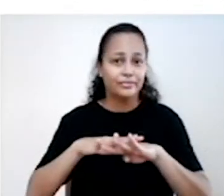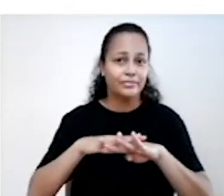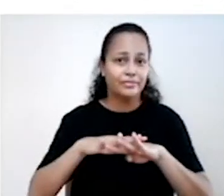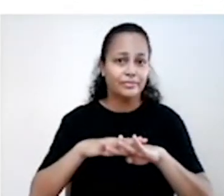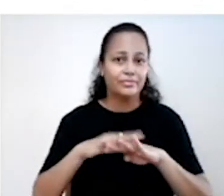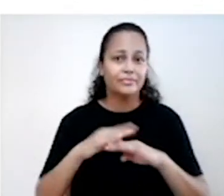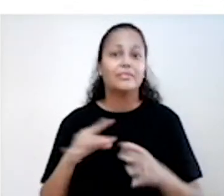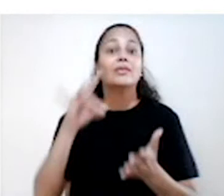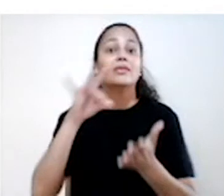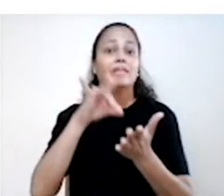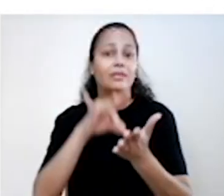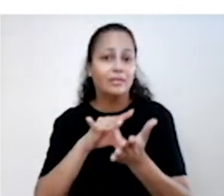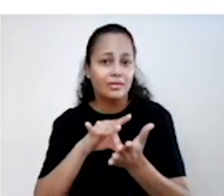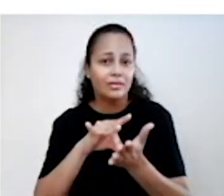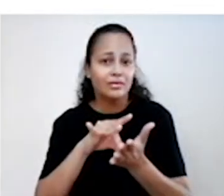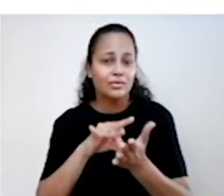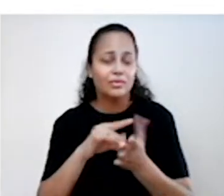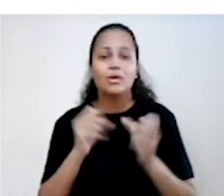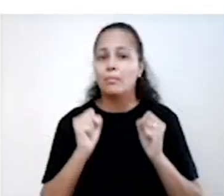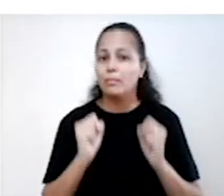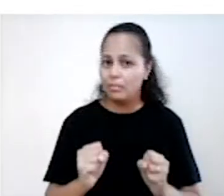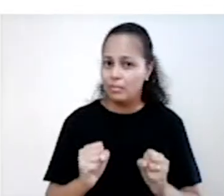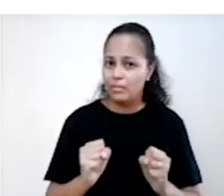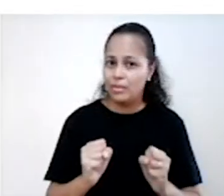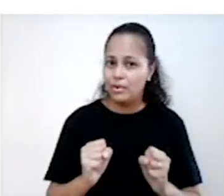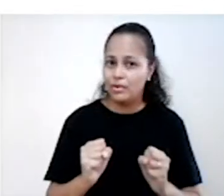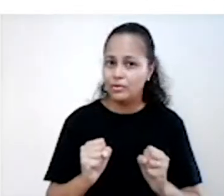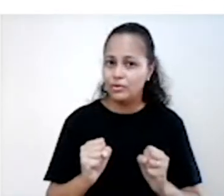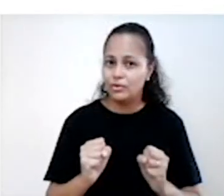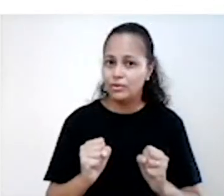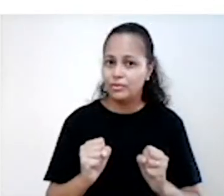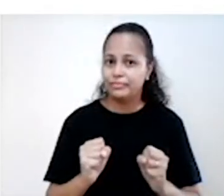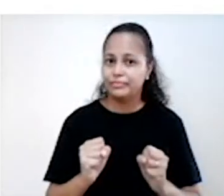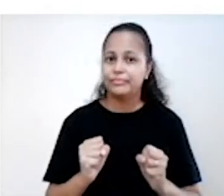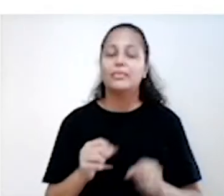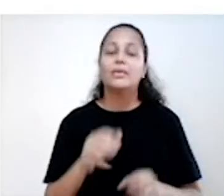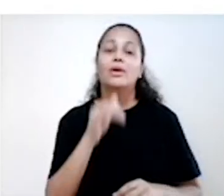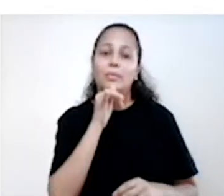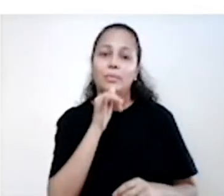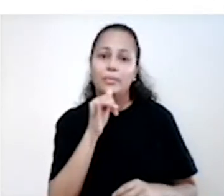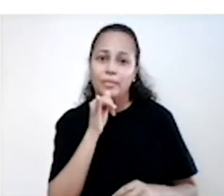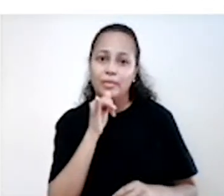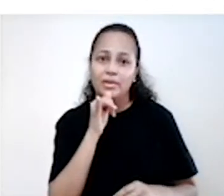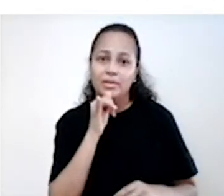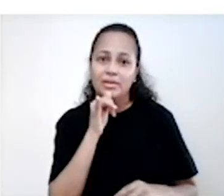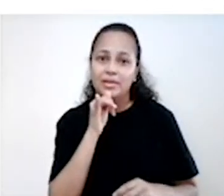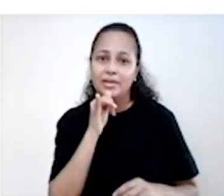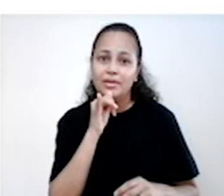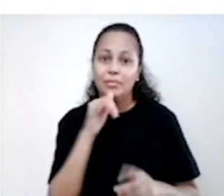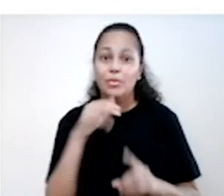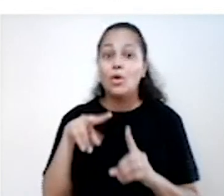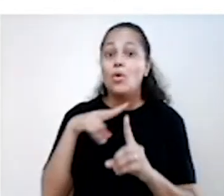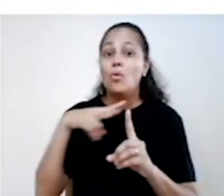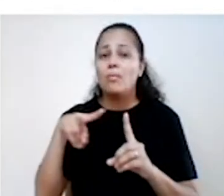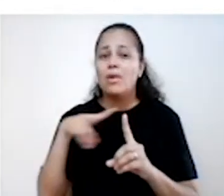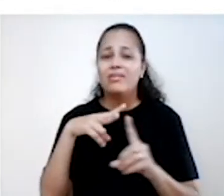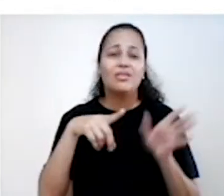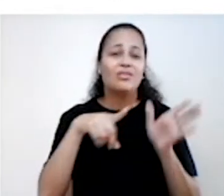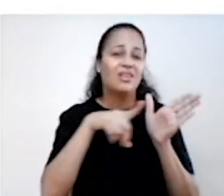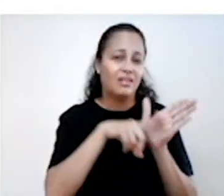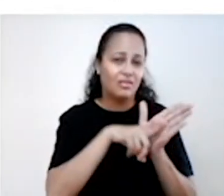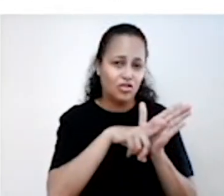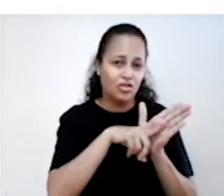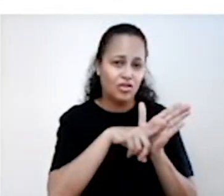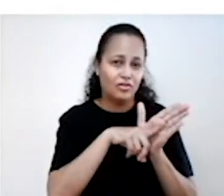Alguns fatores desencadeadores podem ser os temperamentais, quando o indivíduo apresenta uma visão negativa de si mesmo,